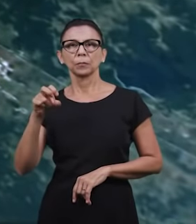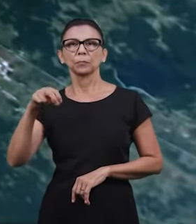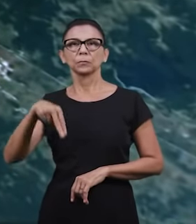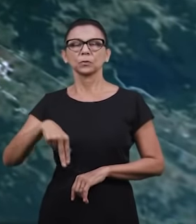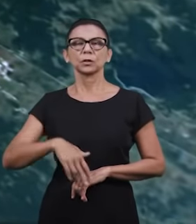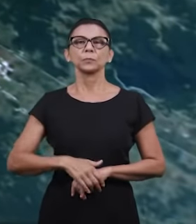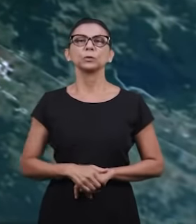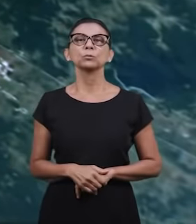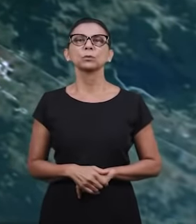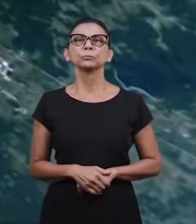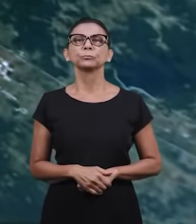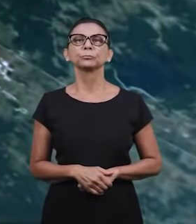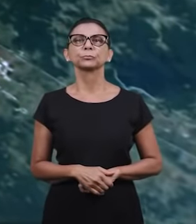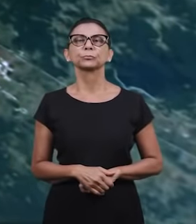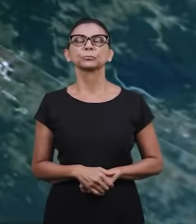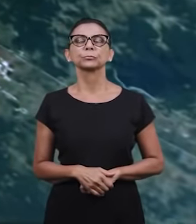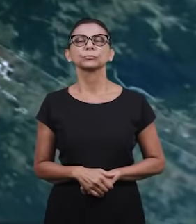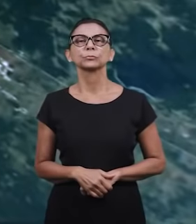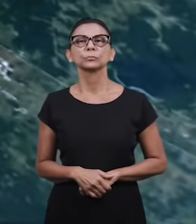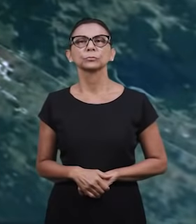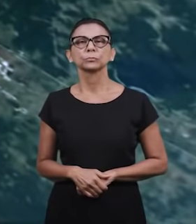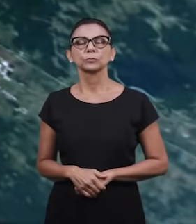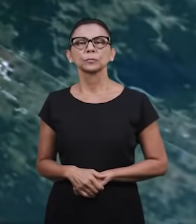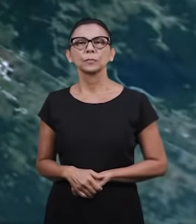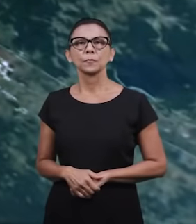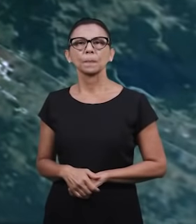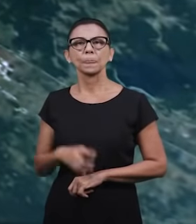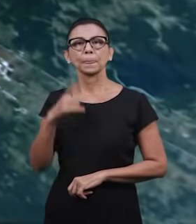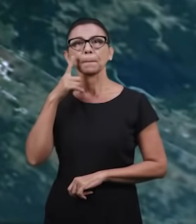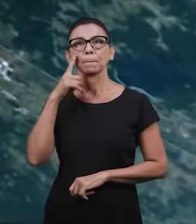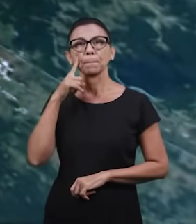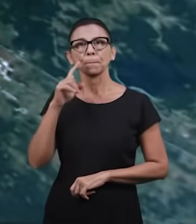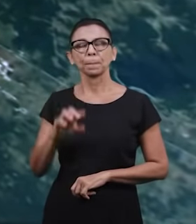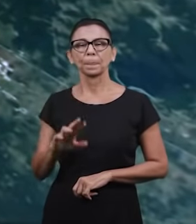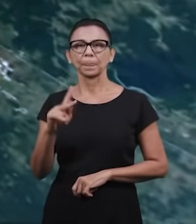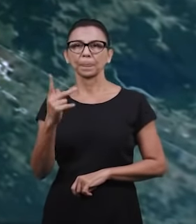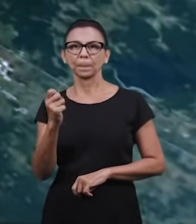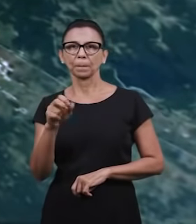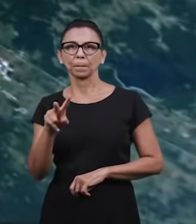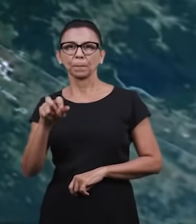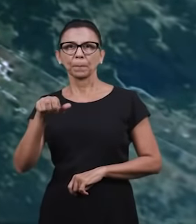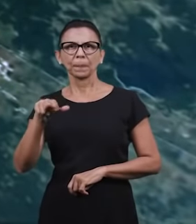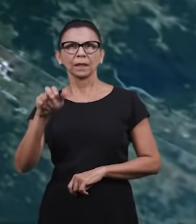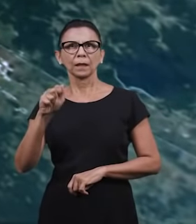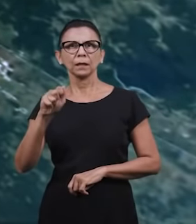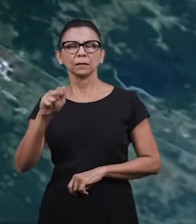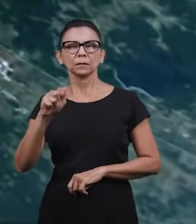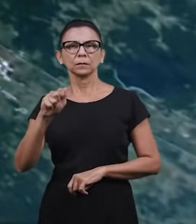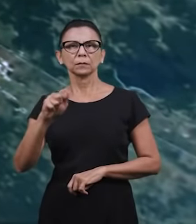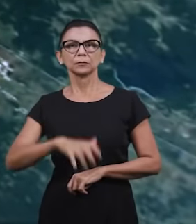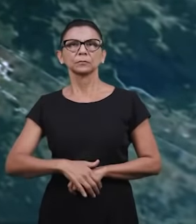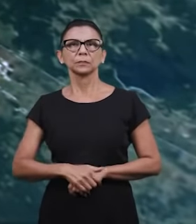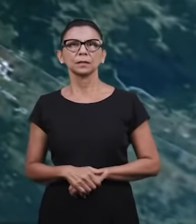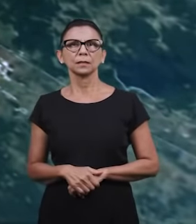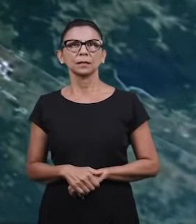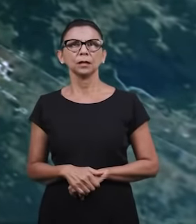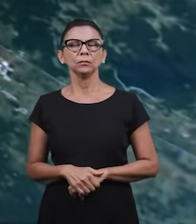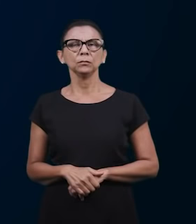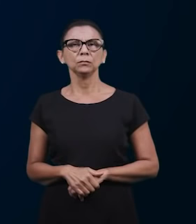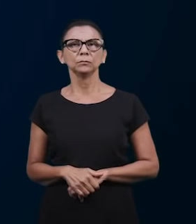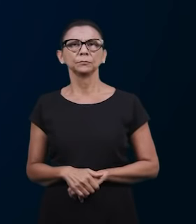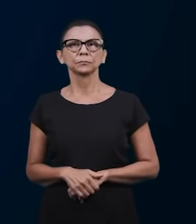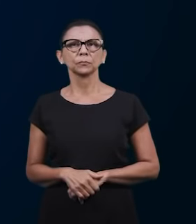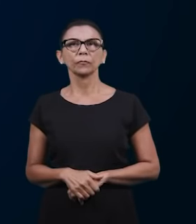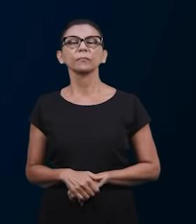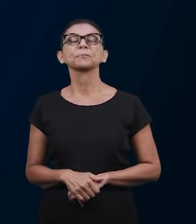Central, inclusive em Cuba. E o que nós vamos ver agora, em Havana, é algumas fotos ali do